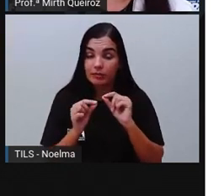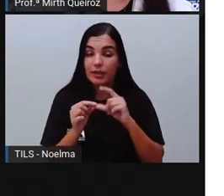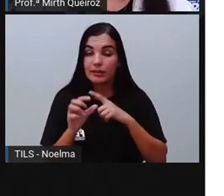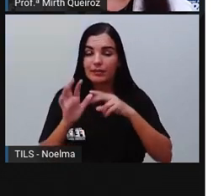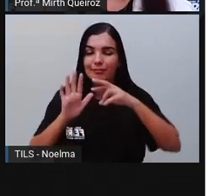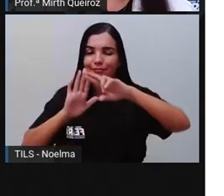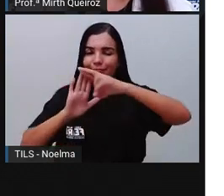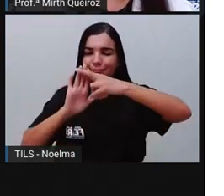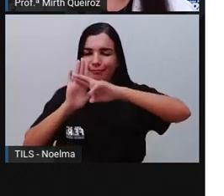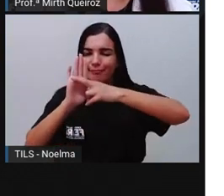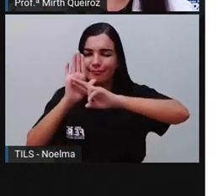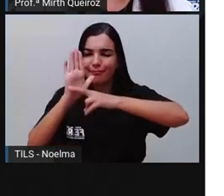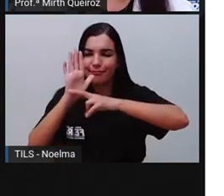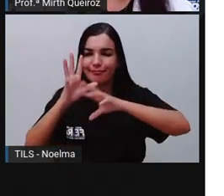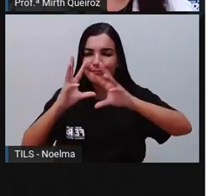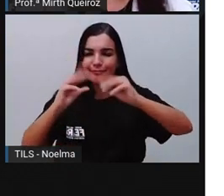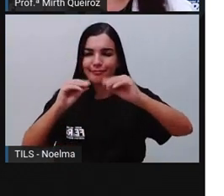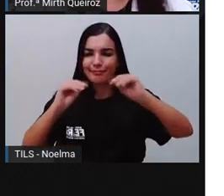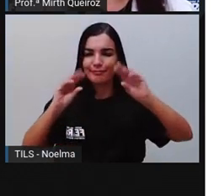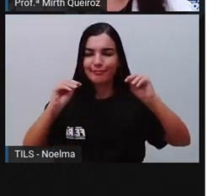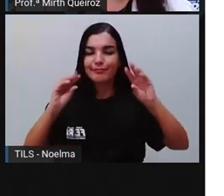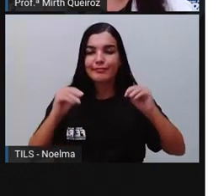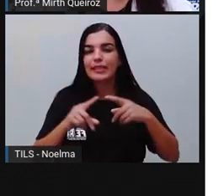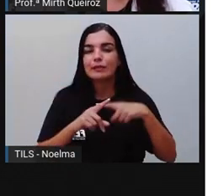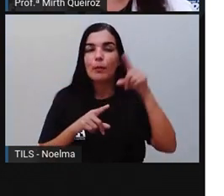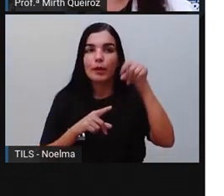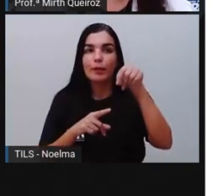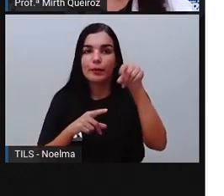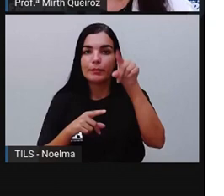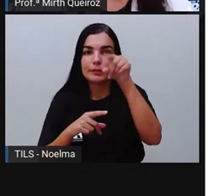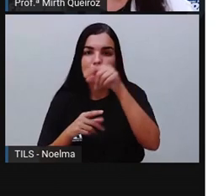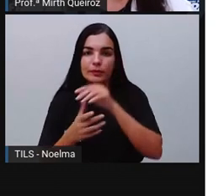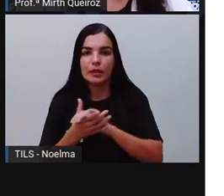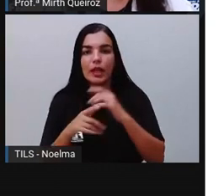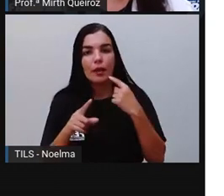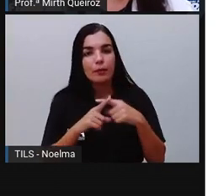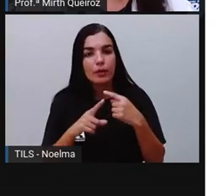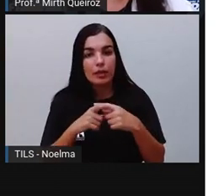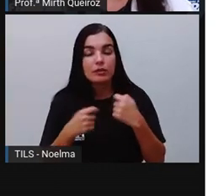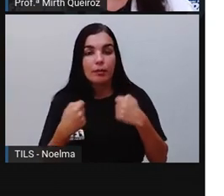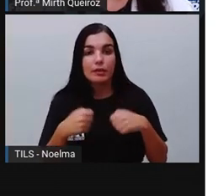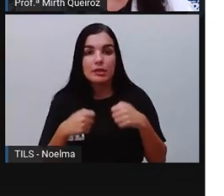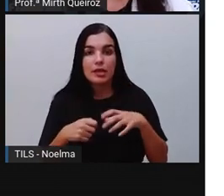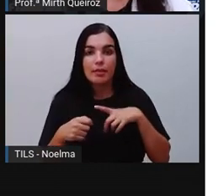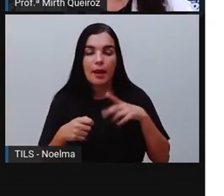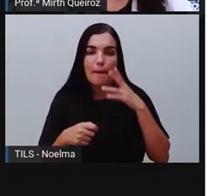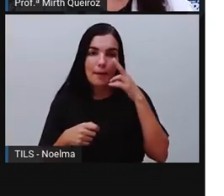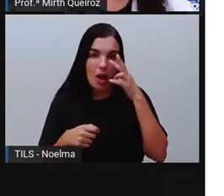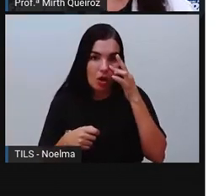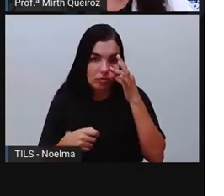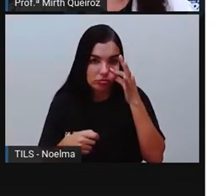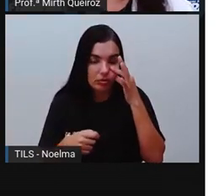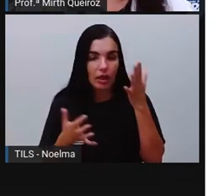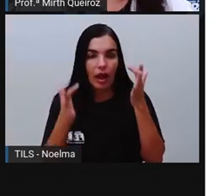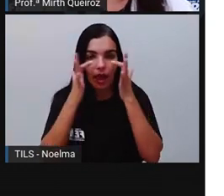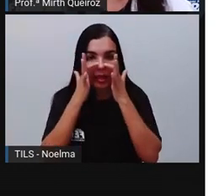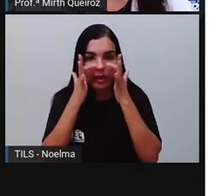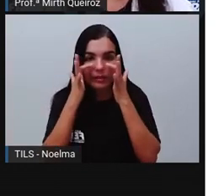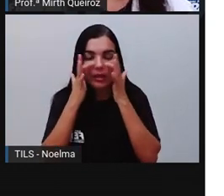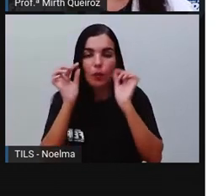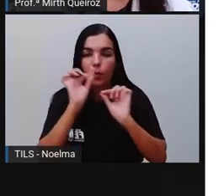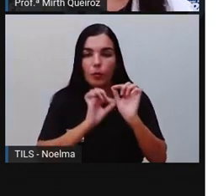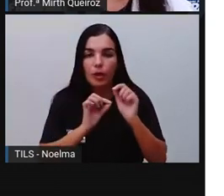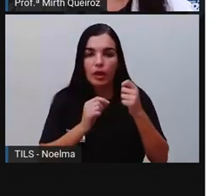regras para a acentuação dessas palavras. Por isso, exige aí uma maior atenção em relação